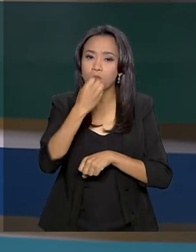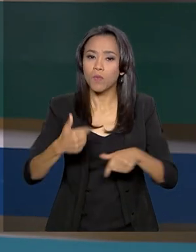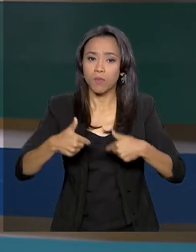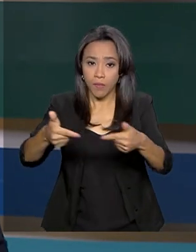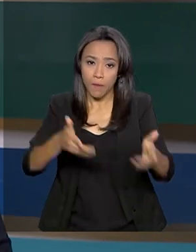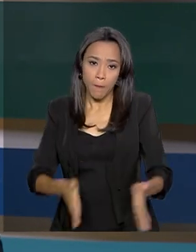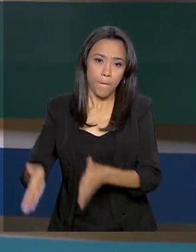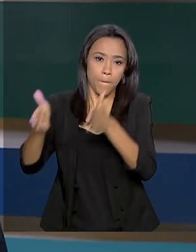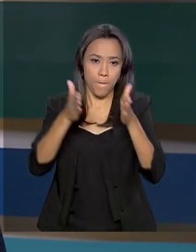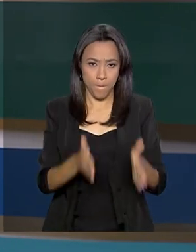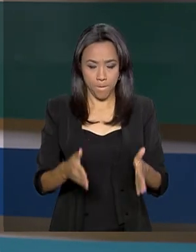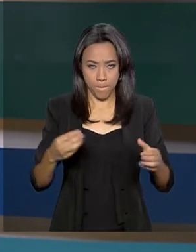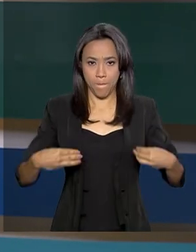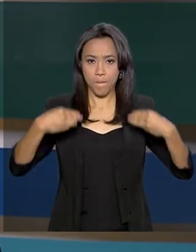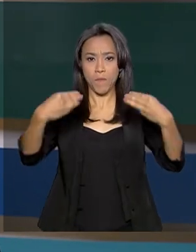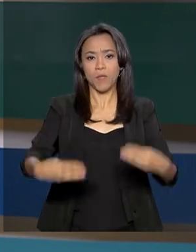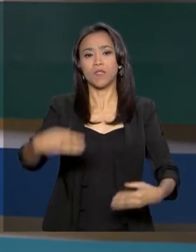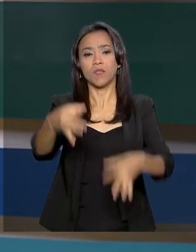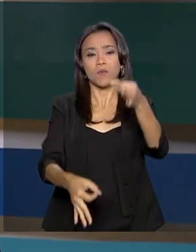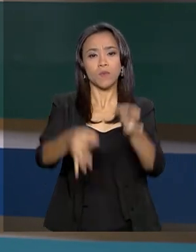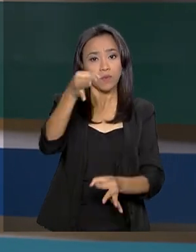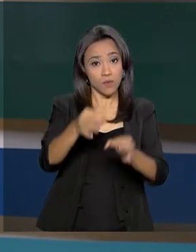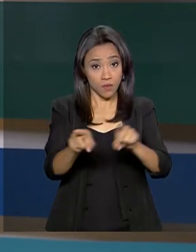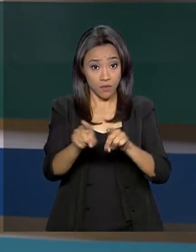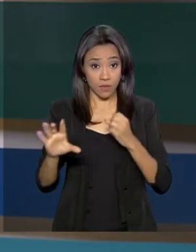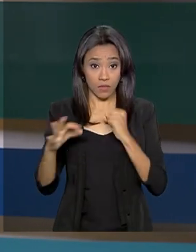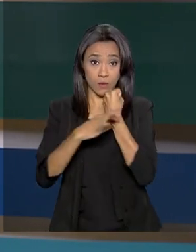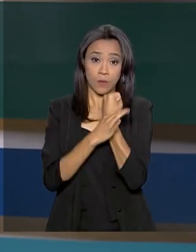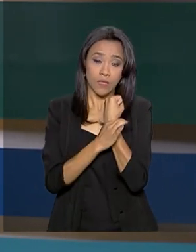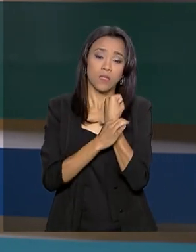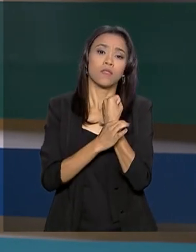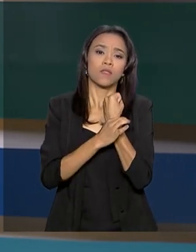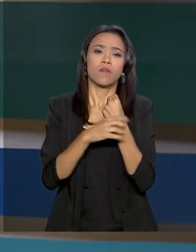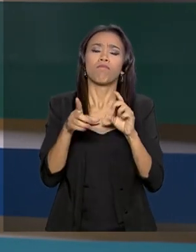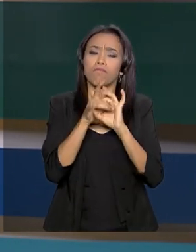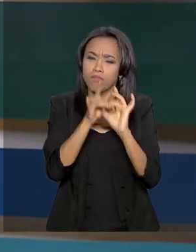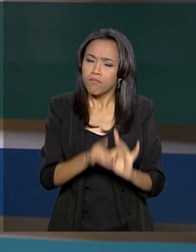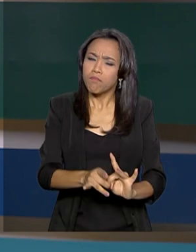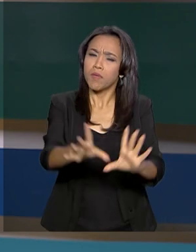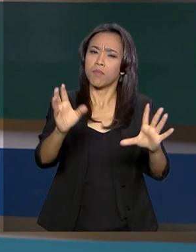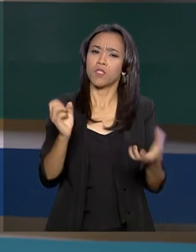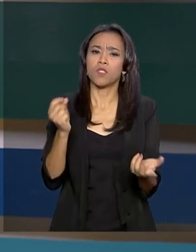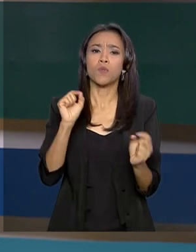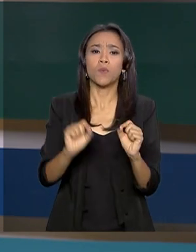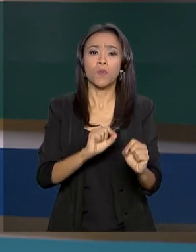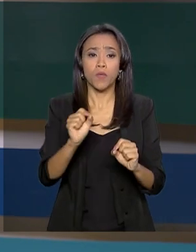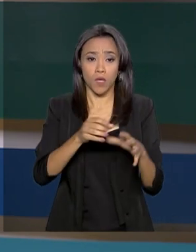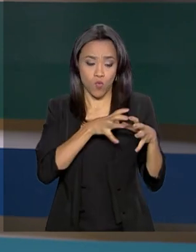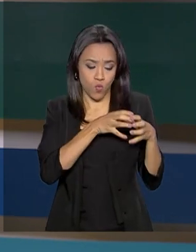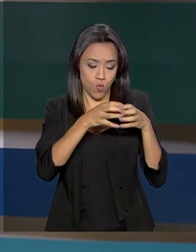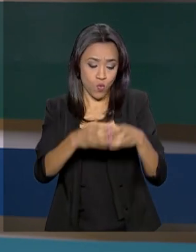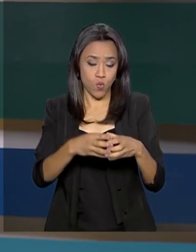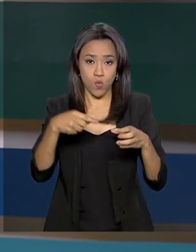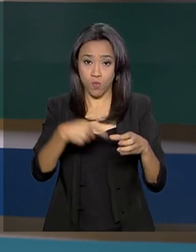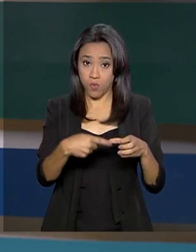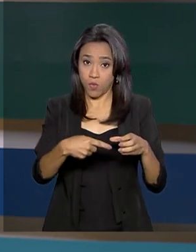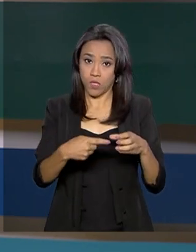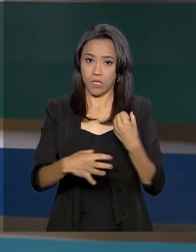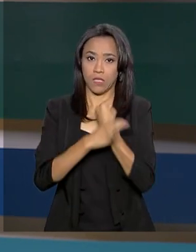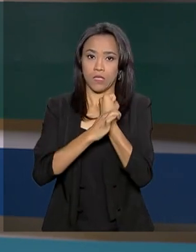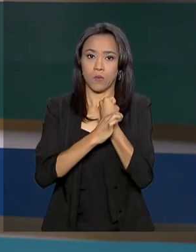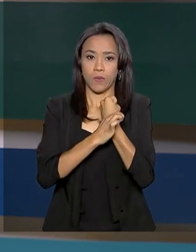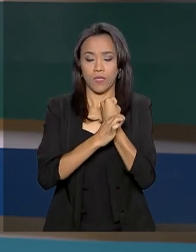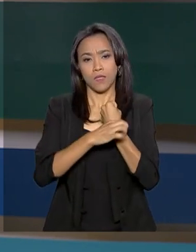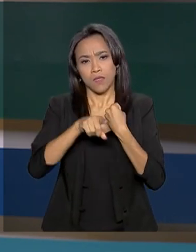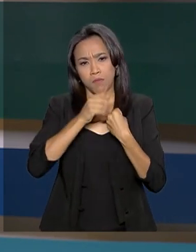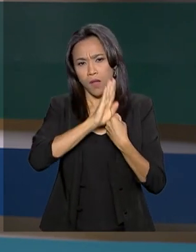O Ministério da Justiça e Segurança Pública autorizou o emprego da Força Nacional de Segurança Pública nas ações de combate ao crime